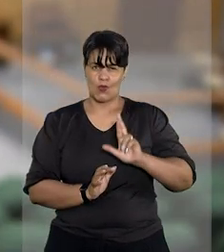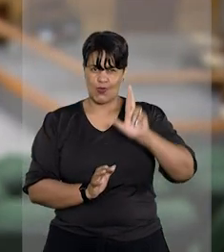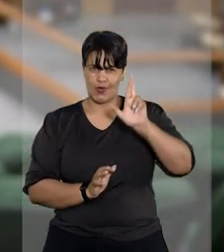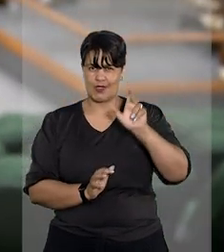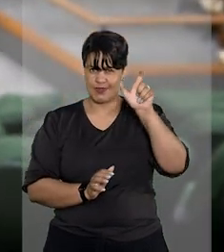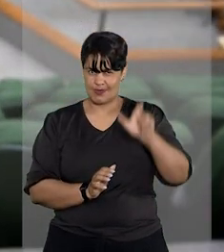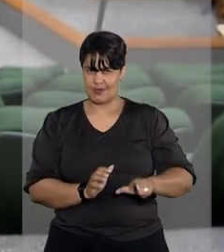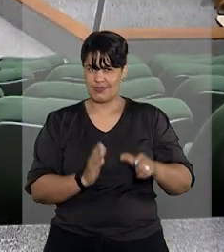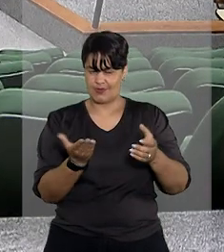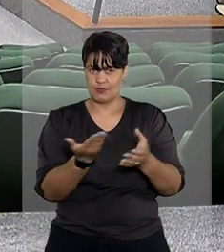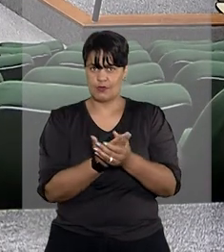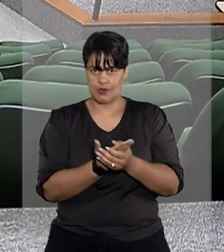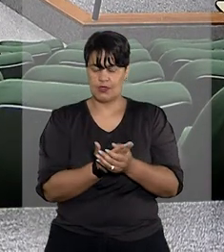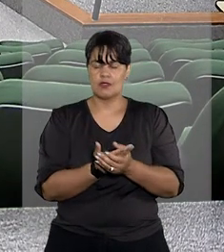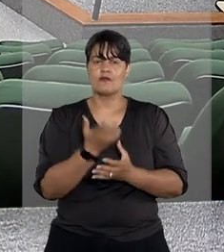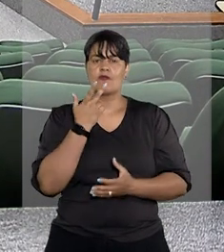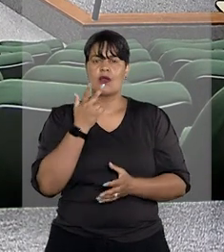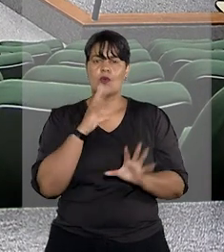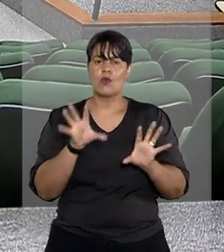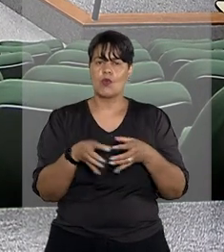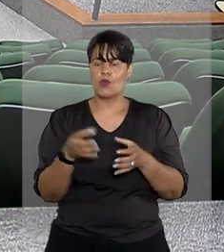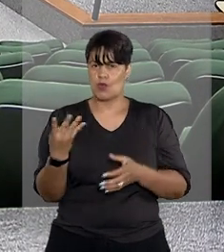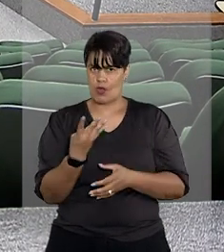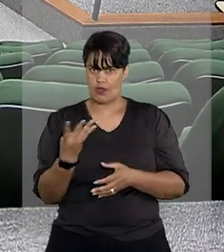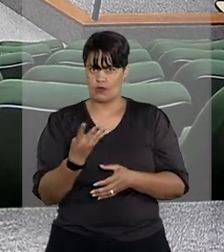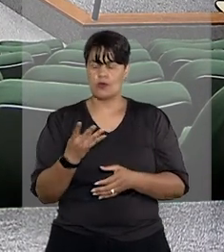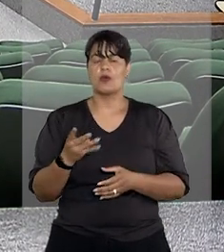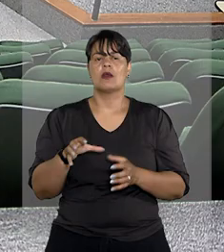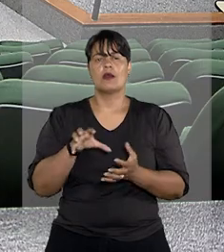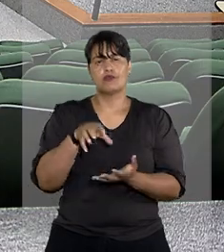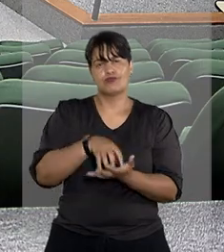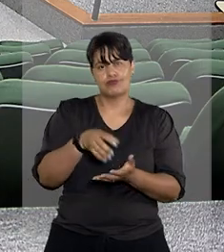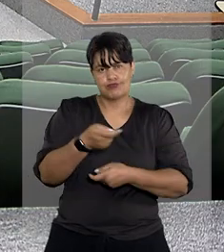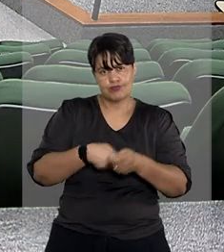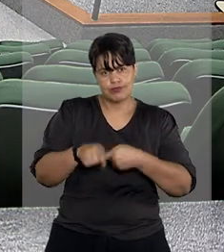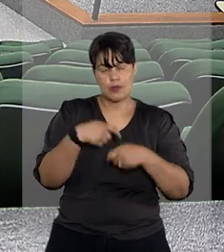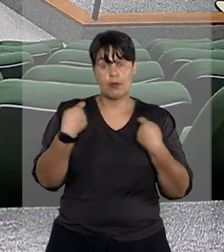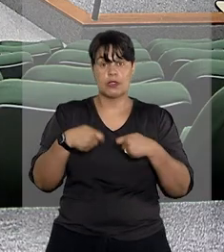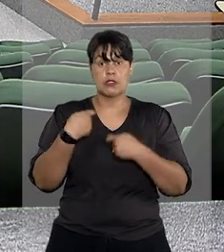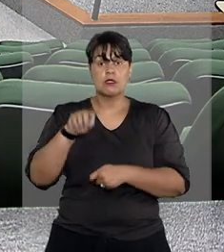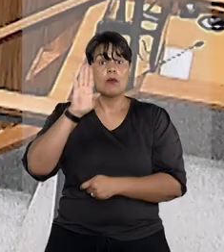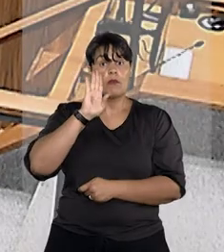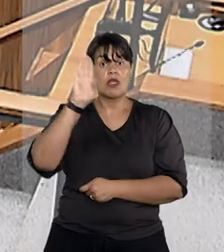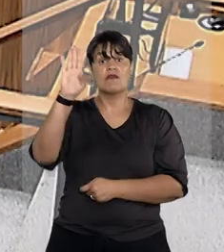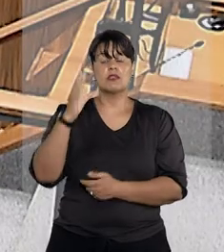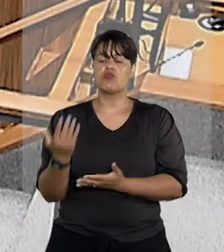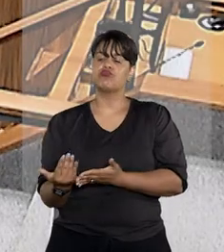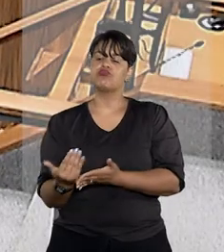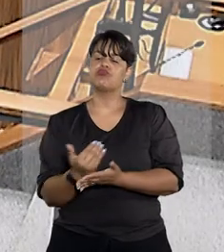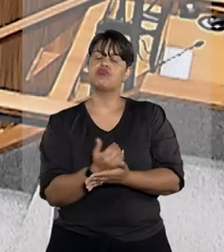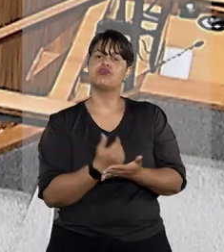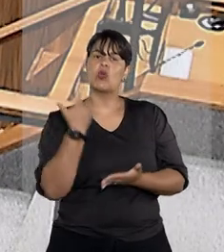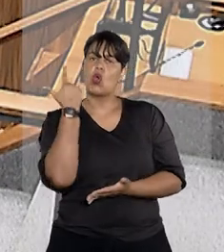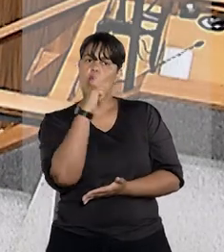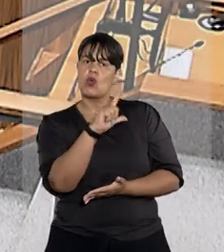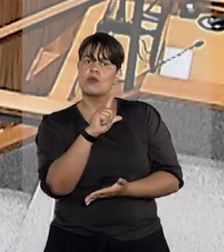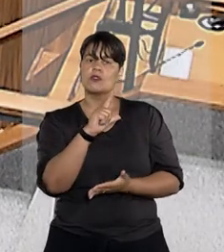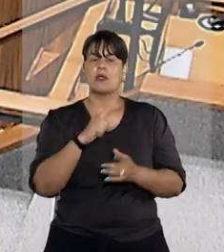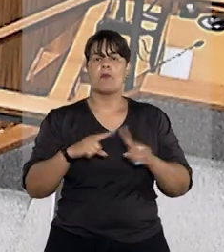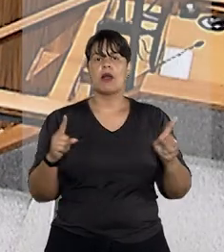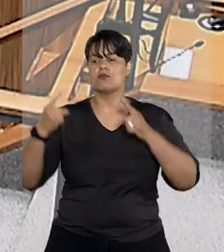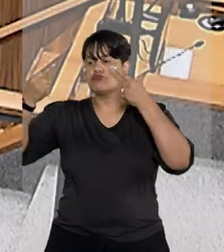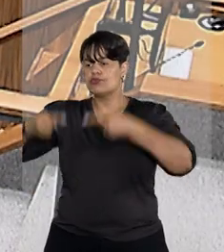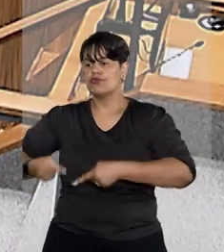um julgado da quarta turma, segundo o qual a Fazenda Pública deve receber de forma preferencial sem concorrer com o credor